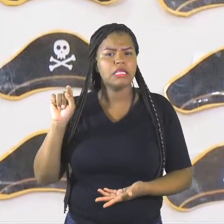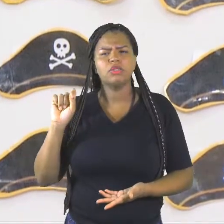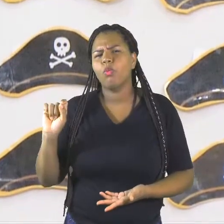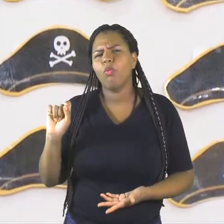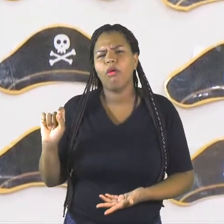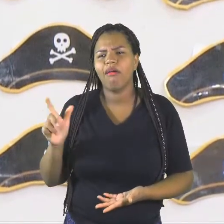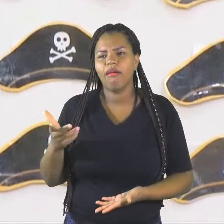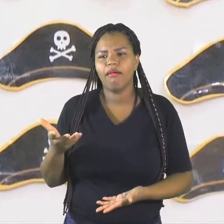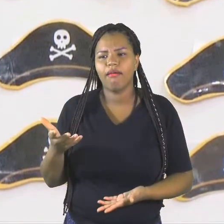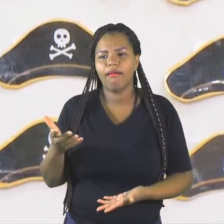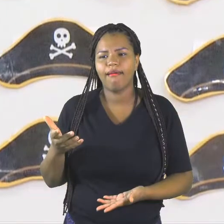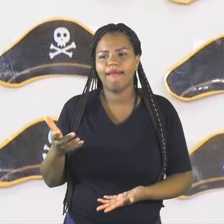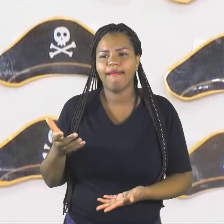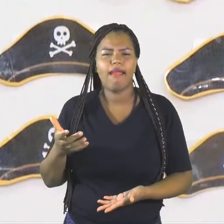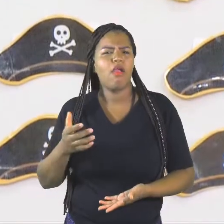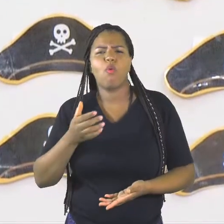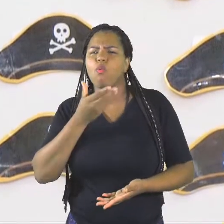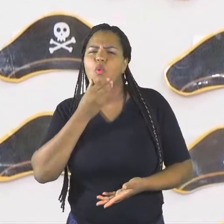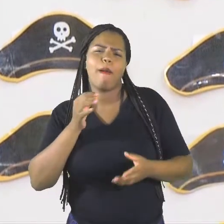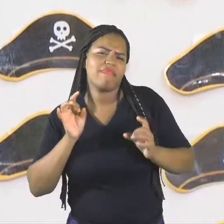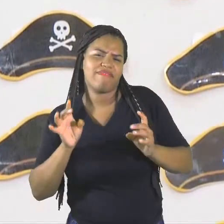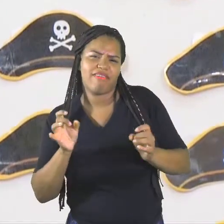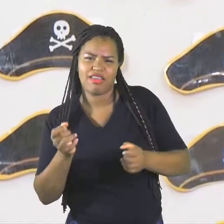É o pipoqueiro.